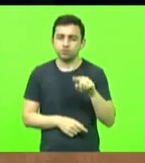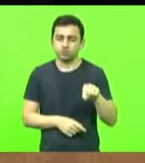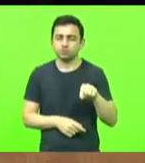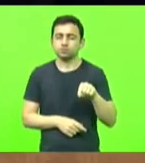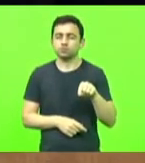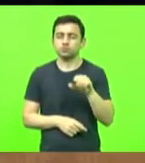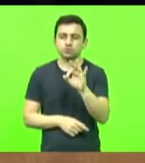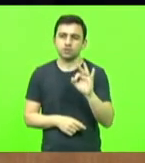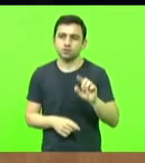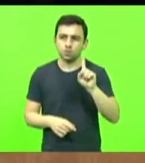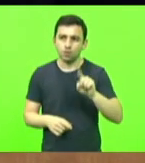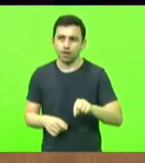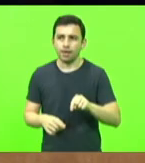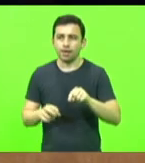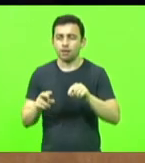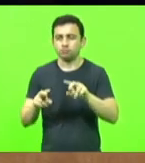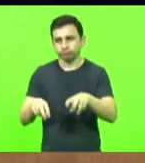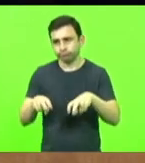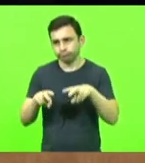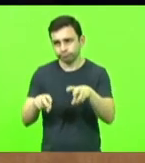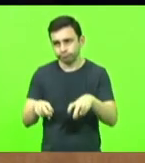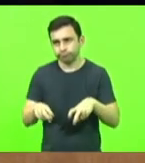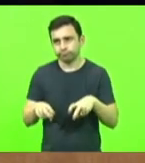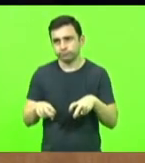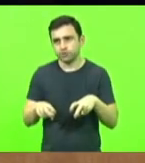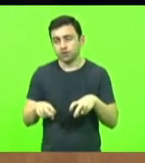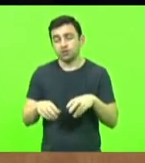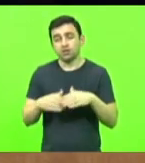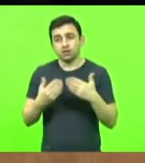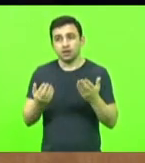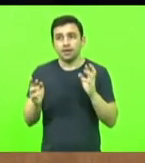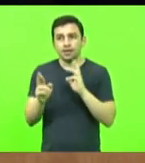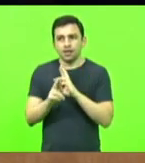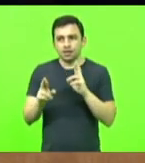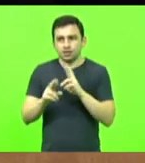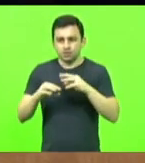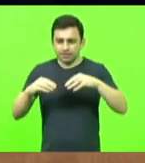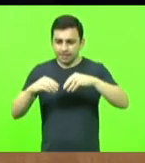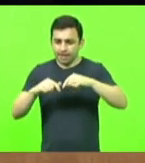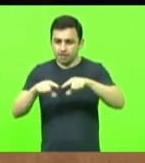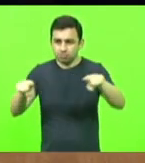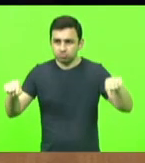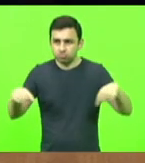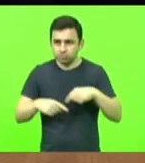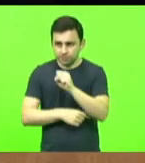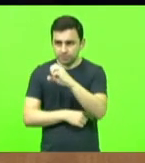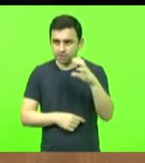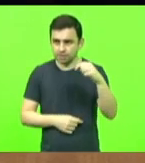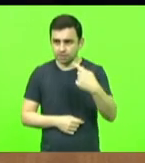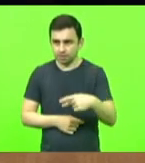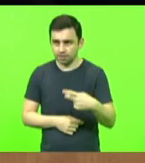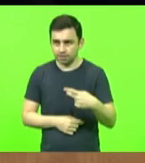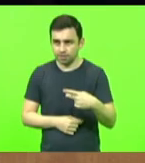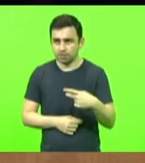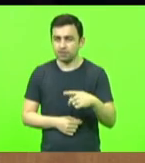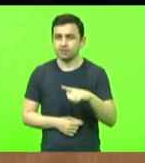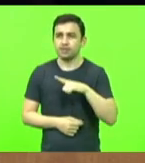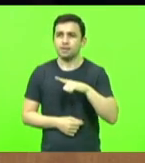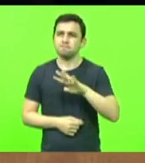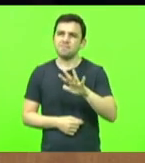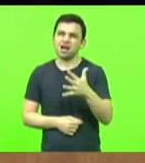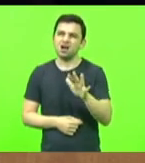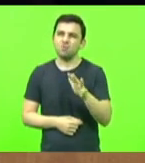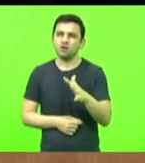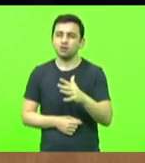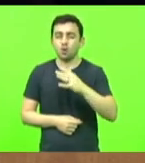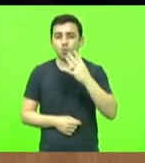Em relação ao território total do território catarinense, temos aproximadamente